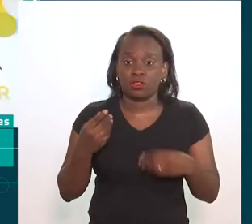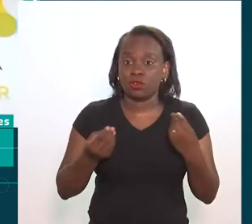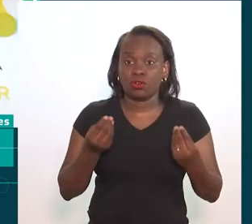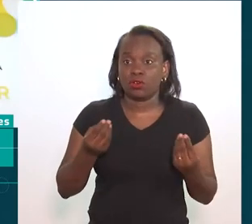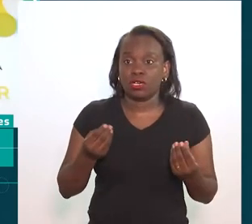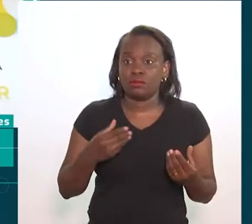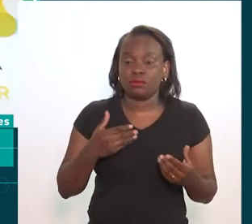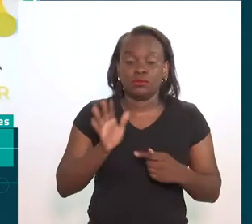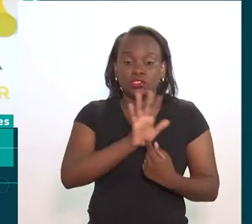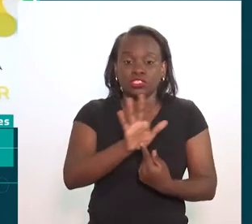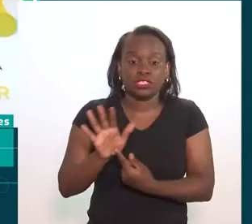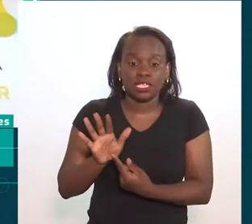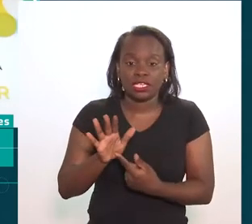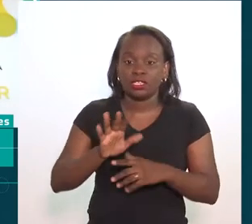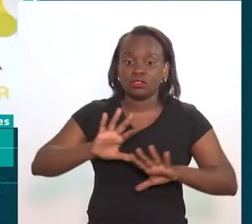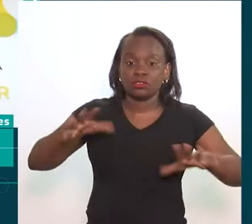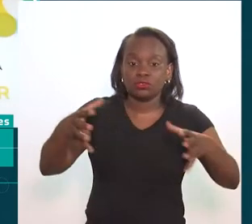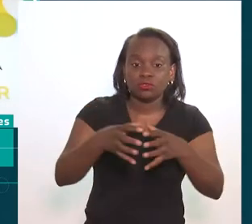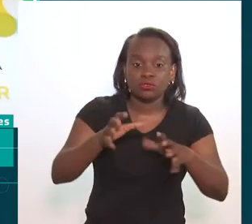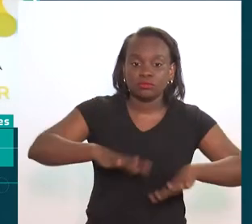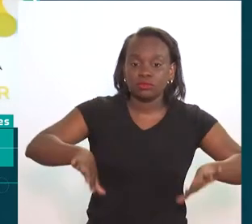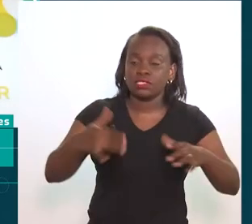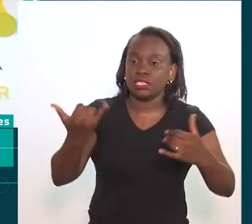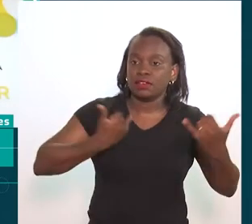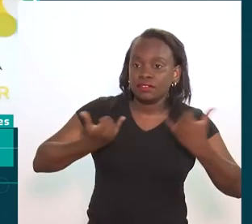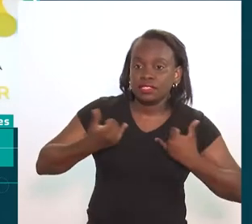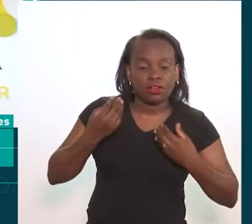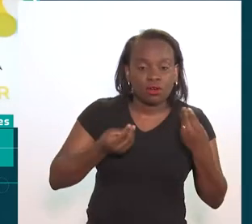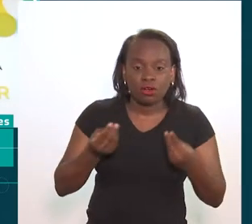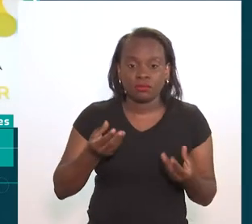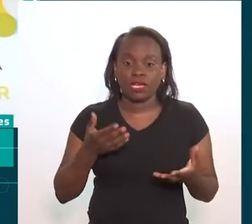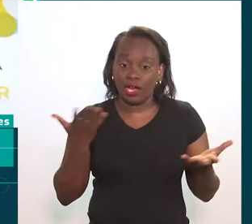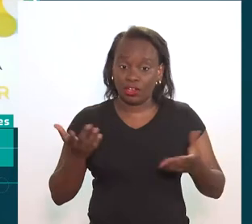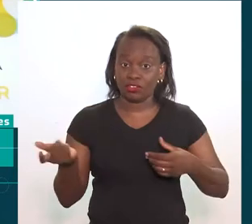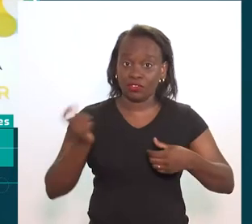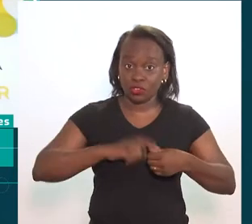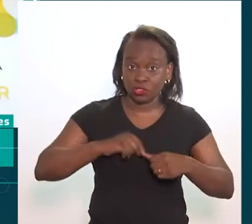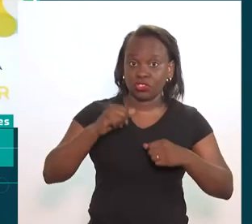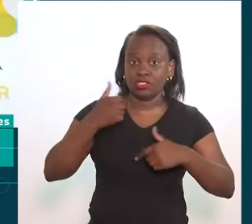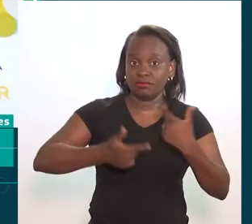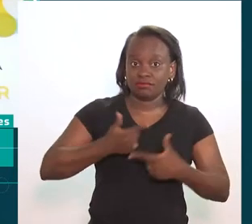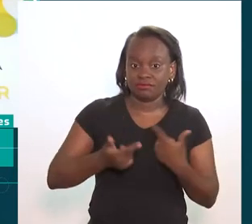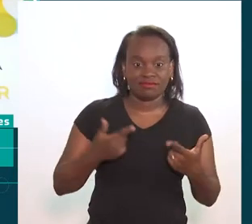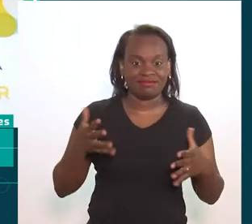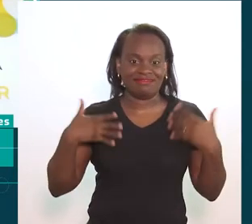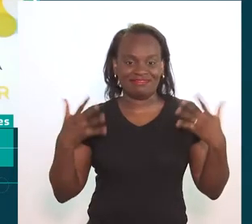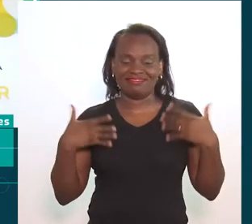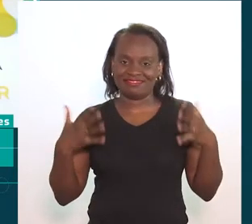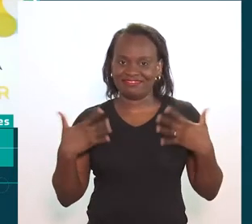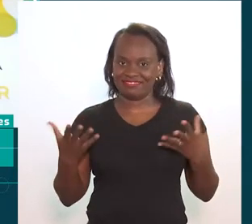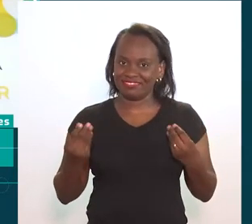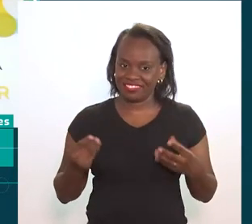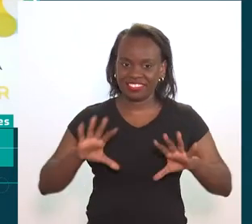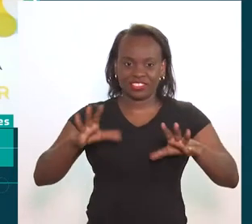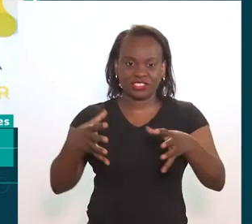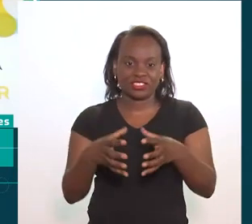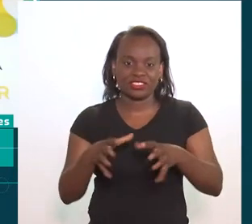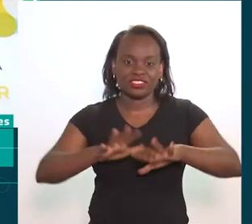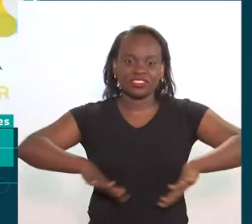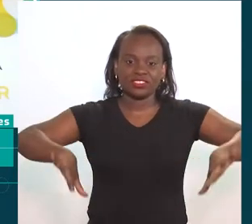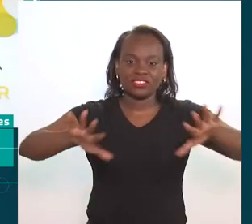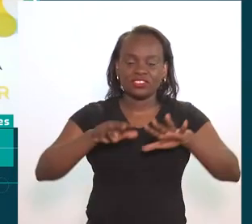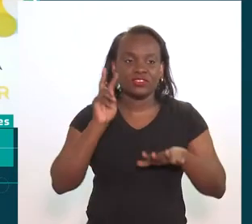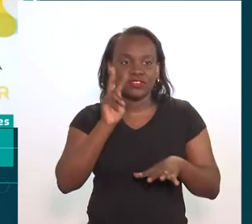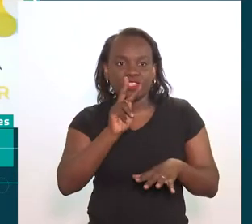como mostrar para a comunidade ou ter a comunidade perto. Aí, agora, a gente retomou as atividades e está uma